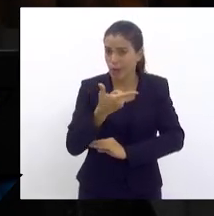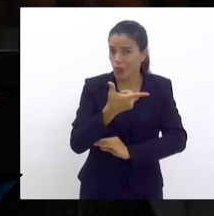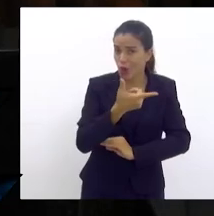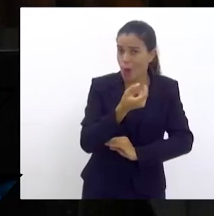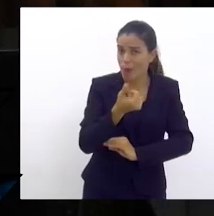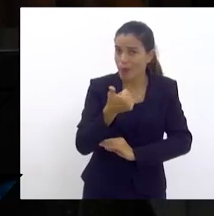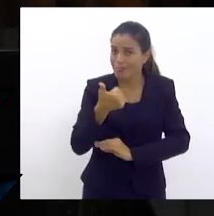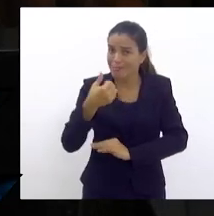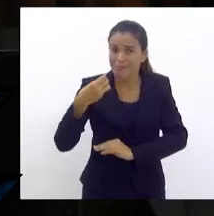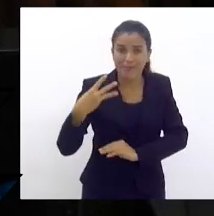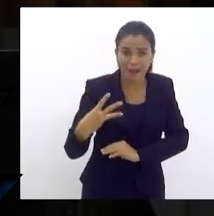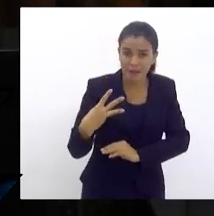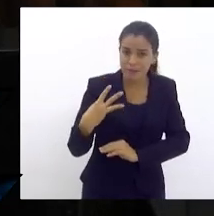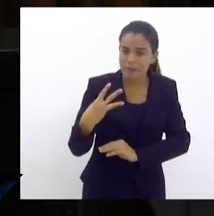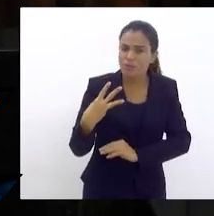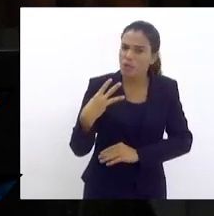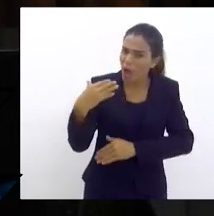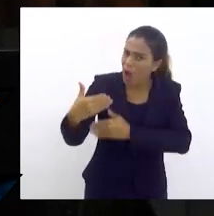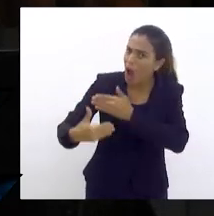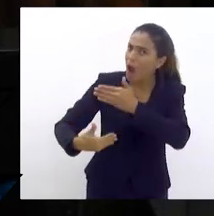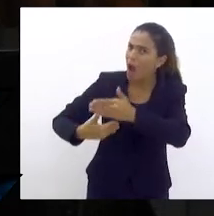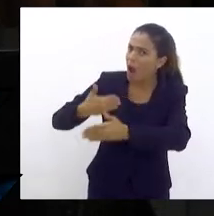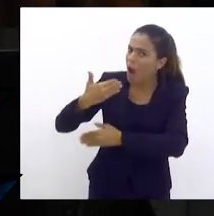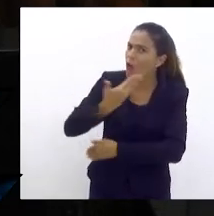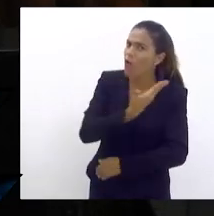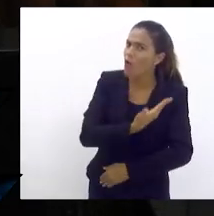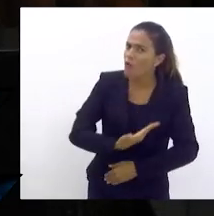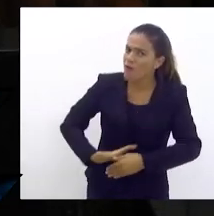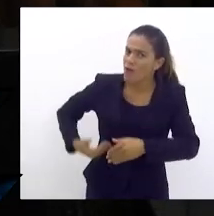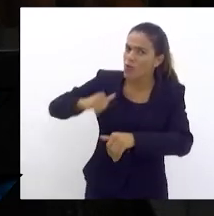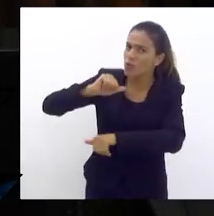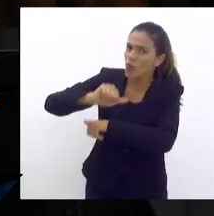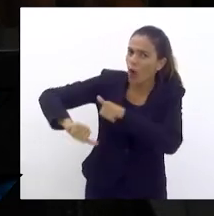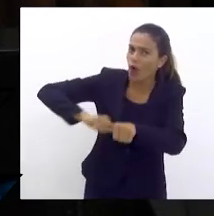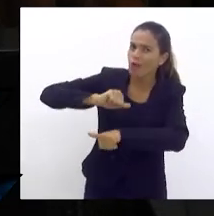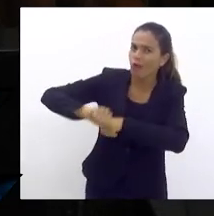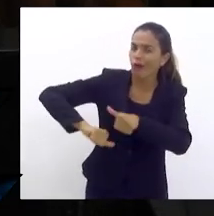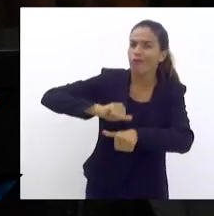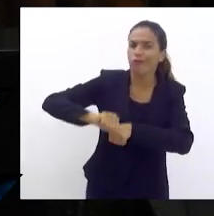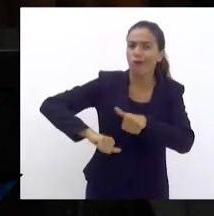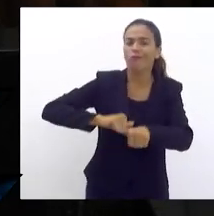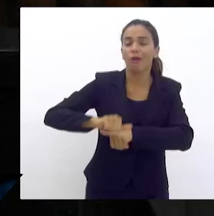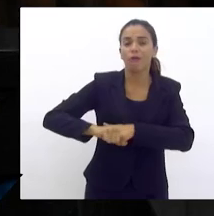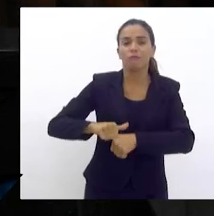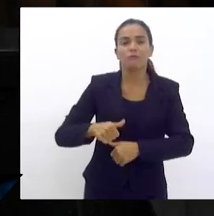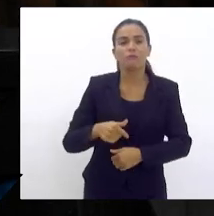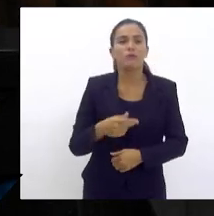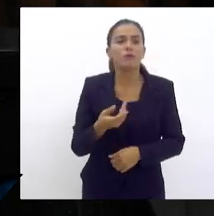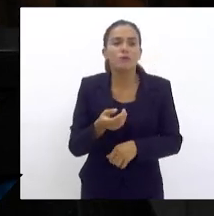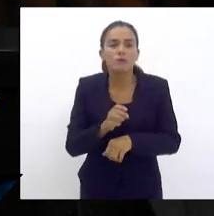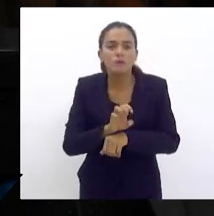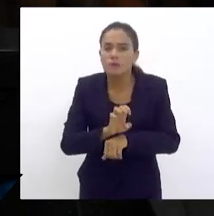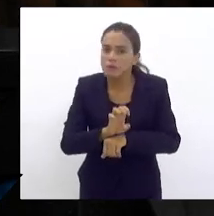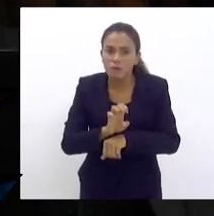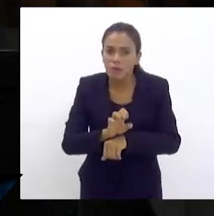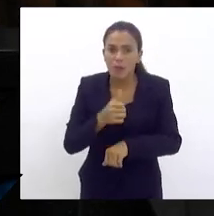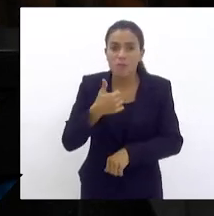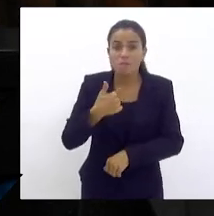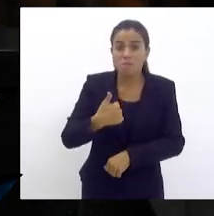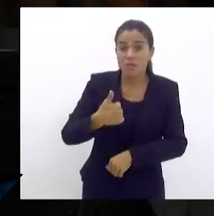senhor presidente. Então, passou por muitos governos. E o Estado, em